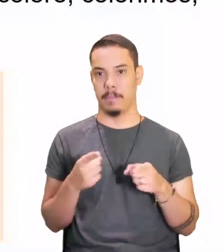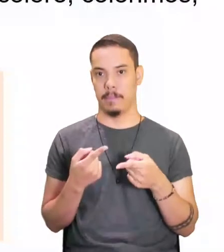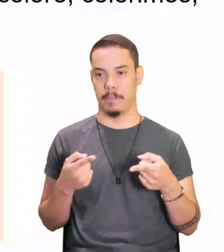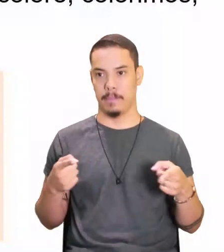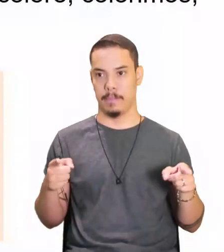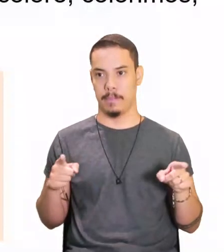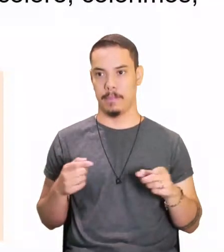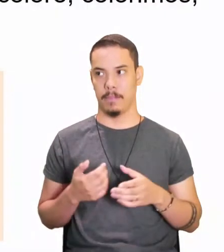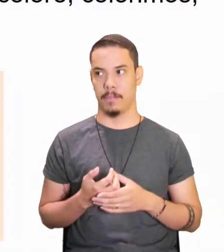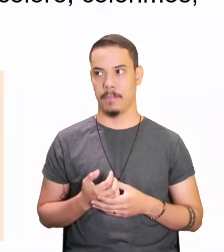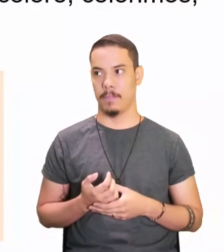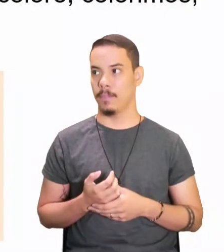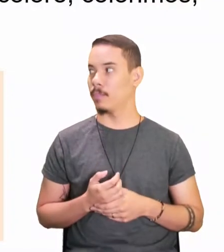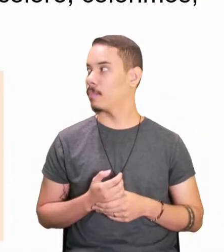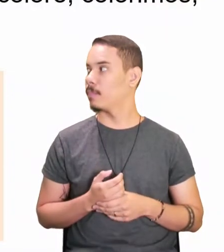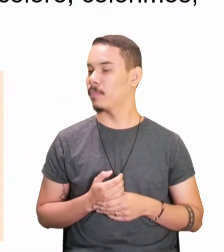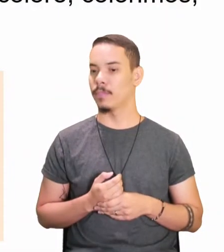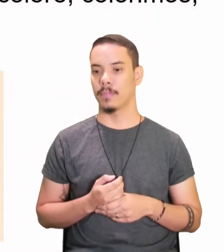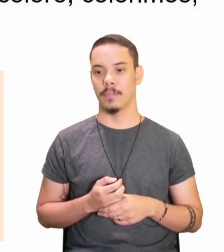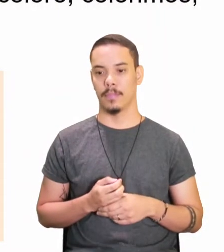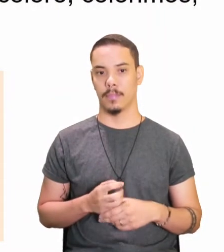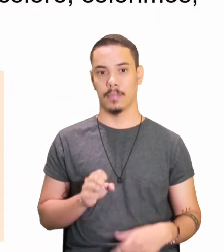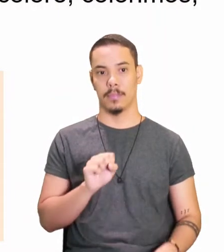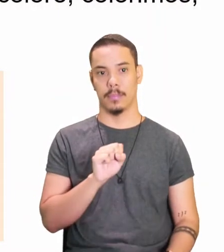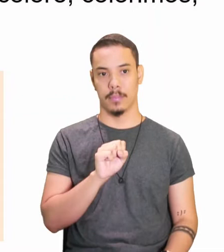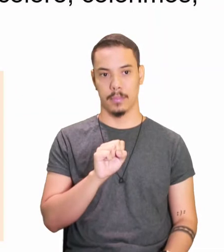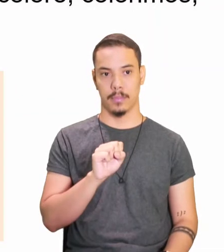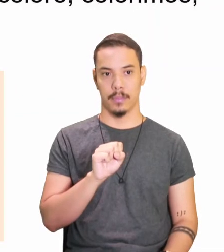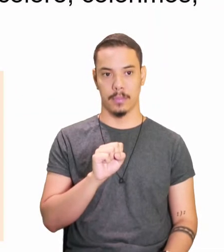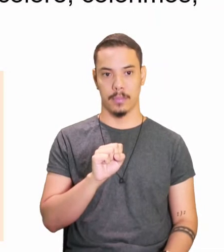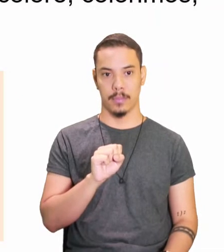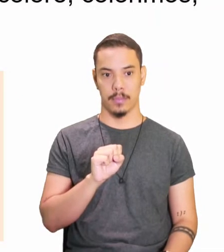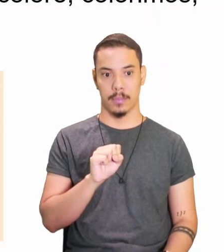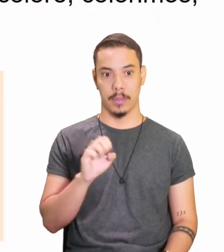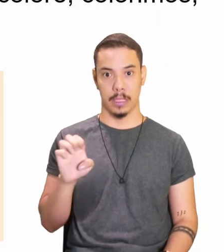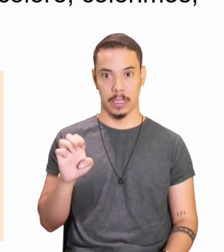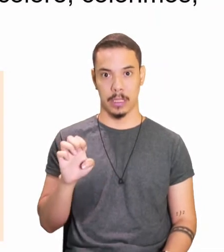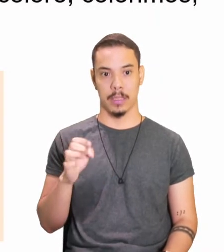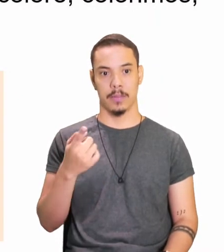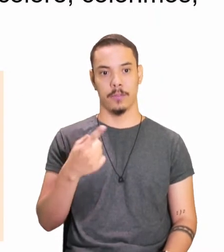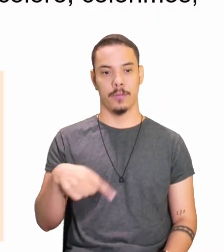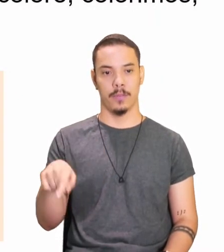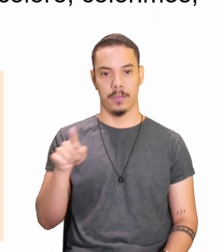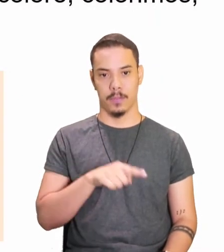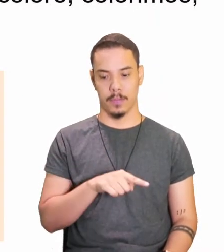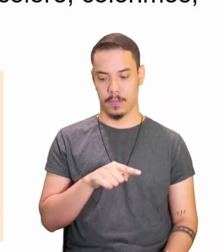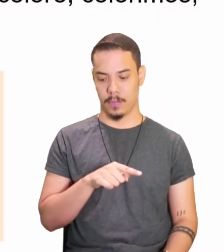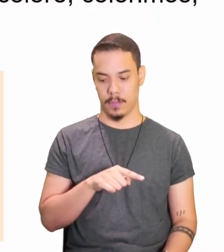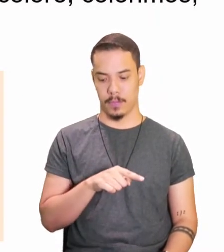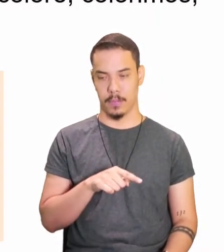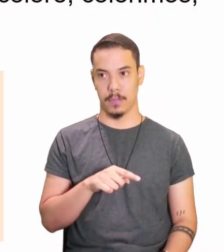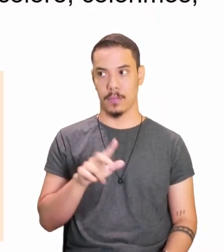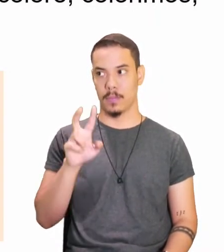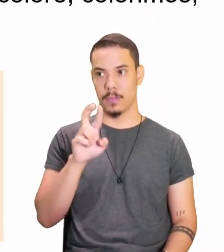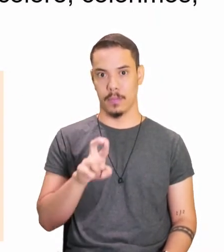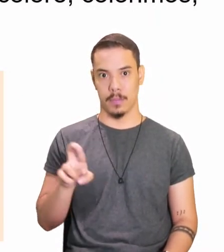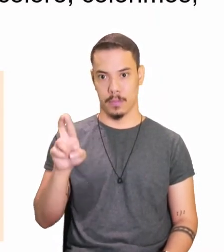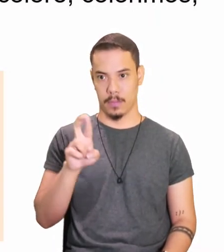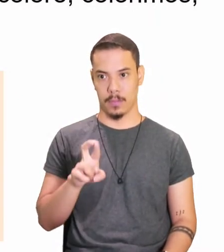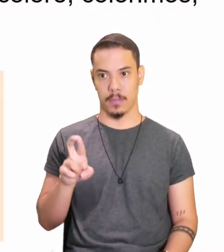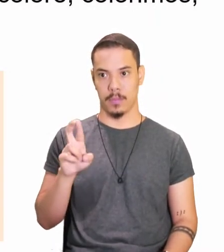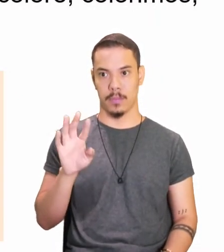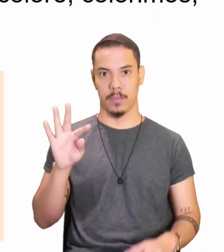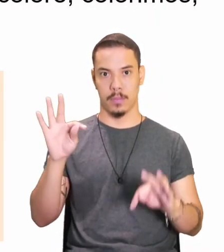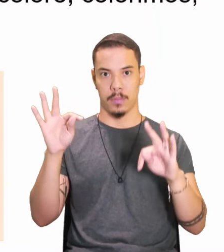Vamos lá, se você, meus queridos, olha só, observe aqui, ó,